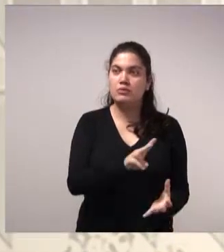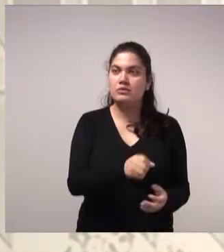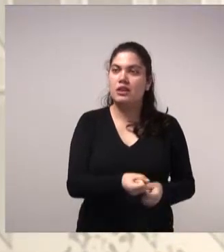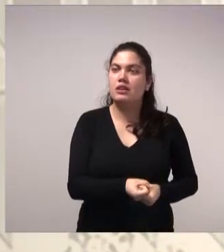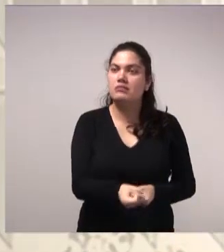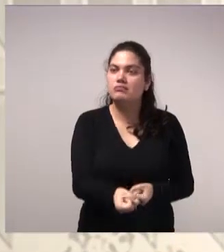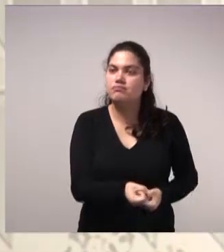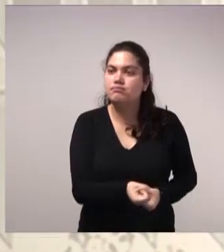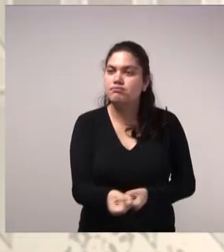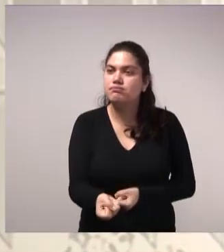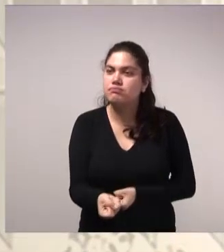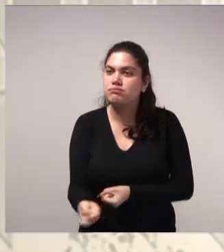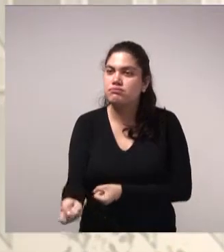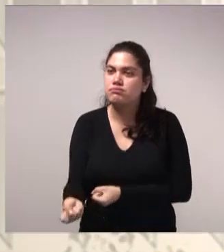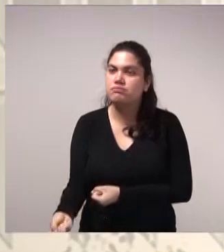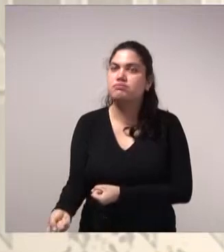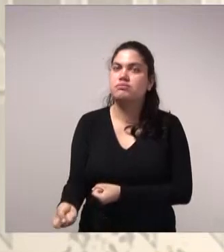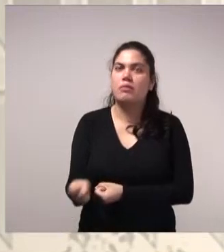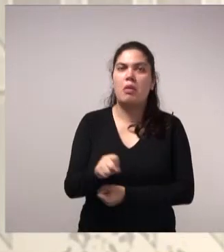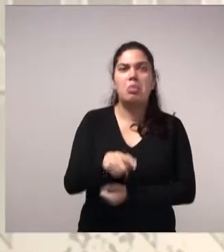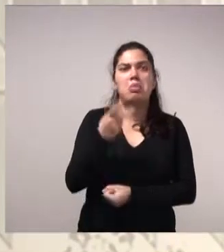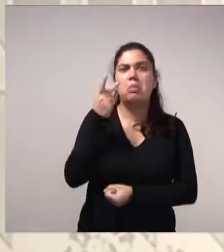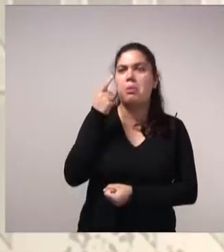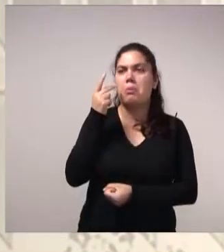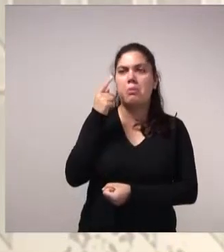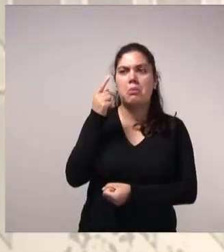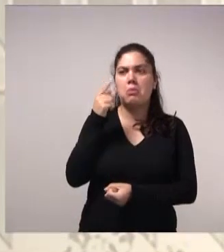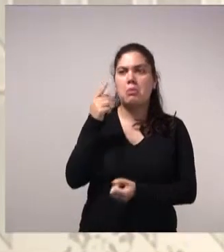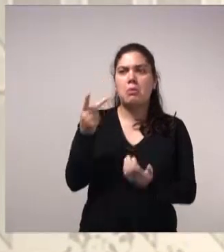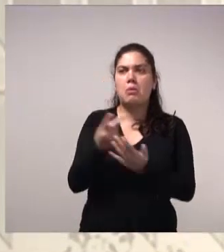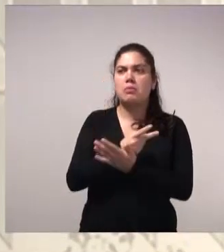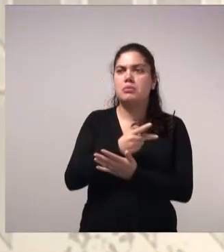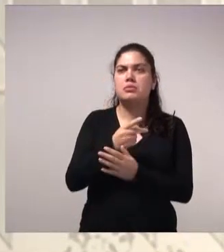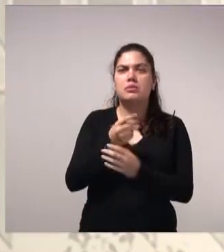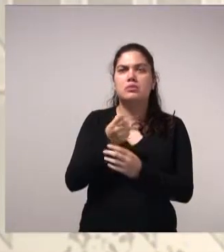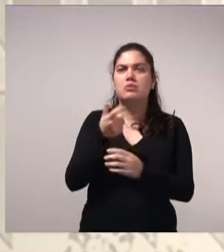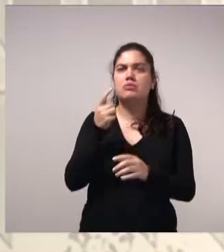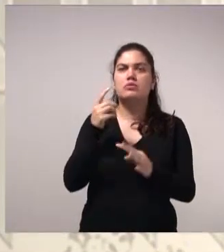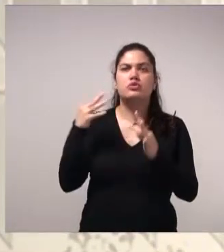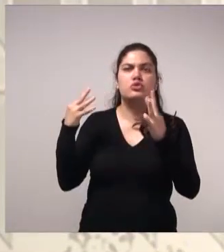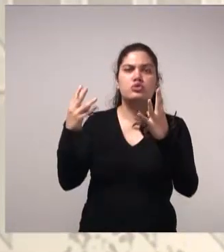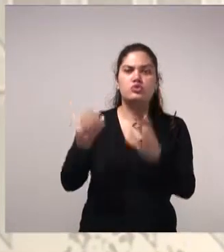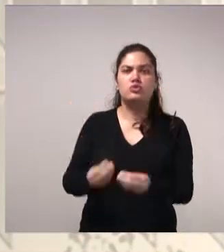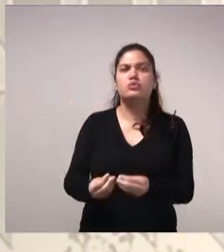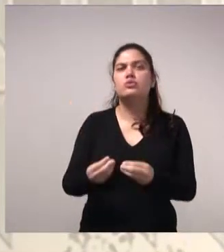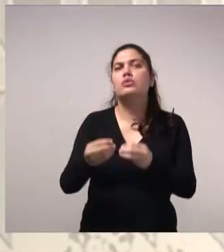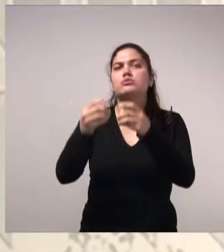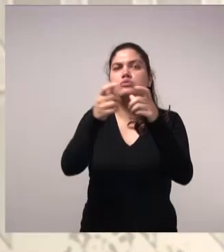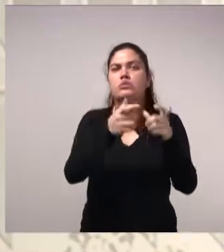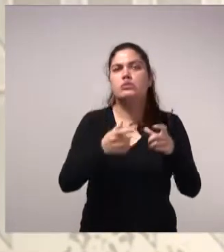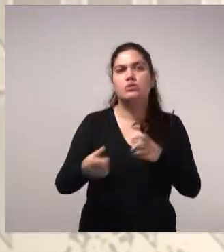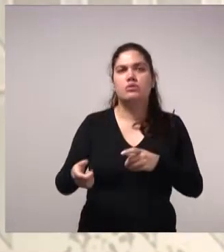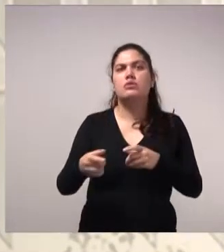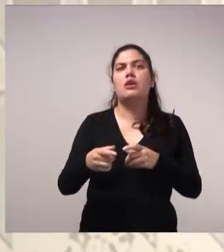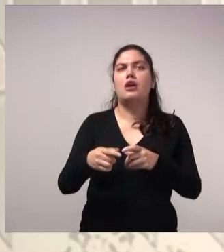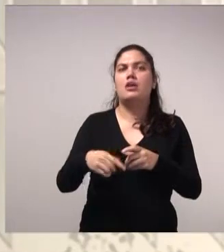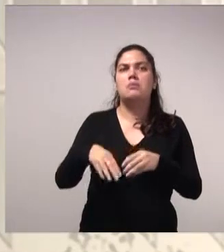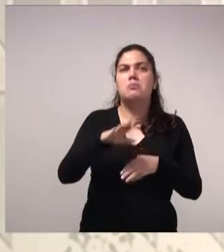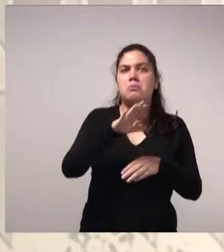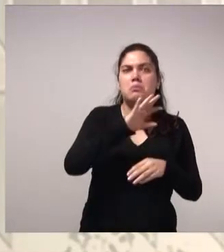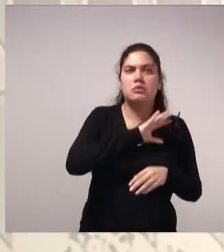para lavar os pisos. É uma prática muito comum que a gente encontrou em quase todas as residências de renda baixa e média baixa.